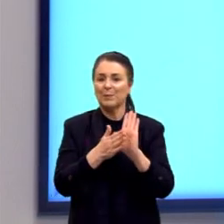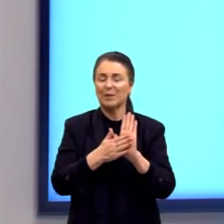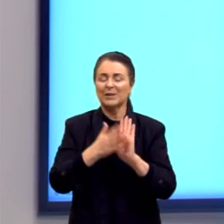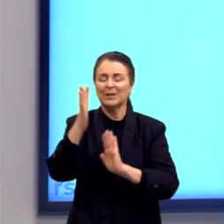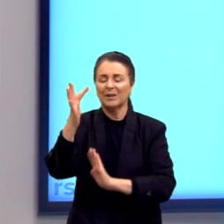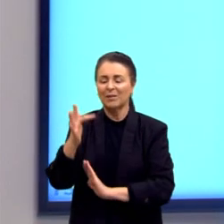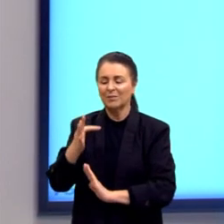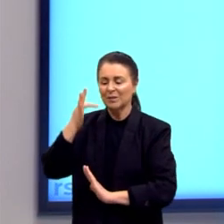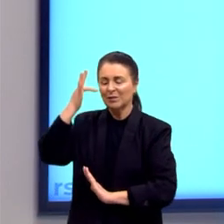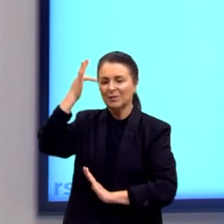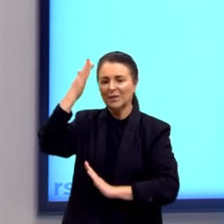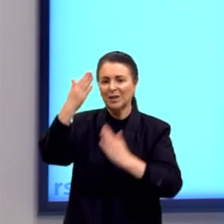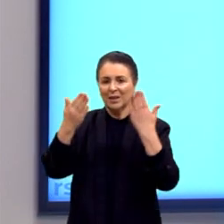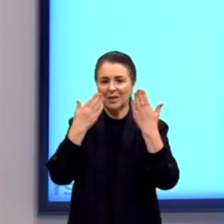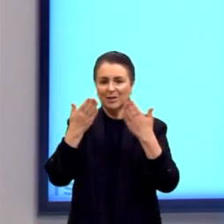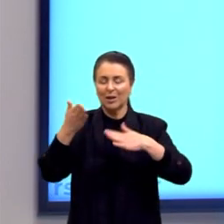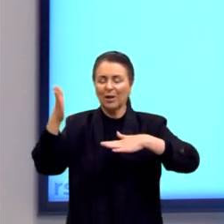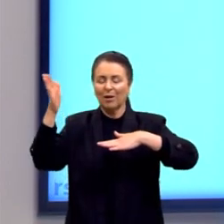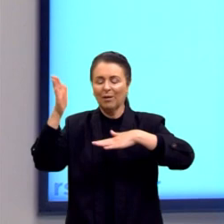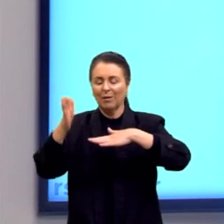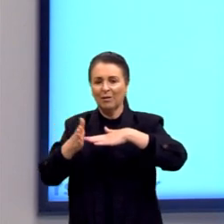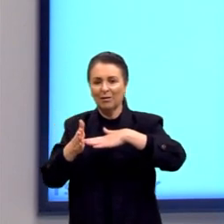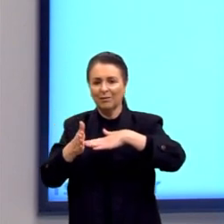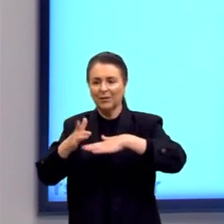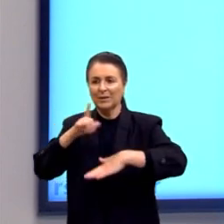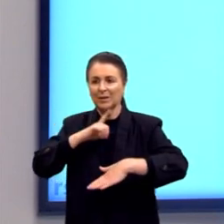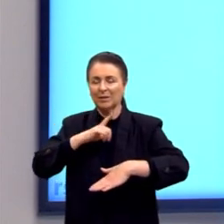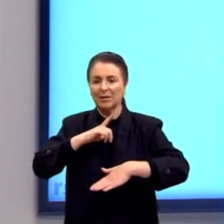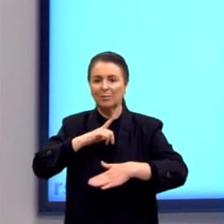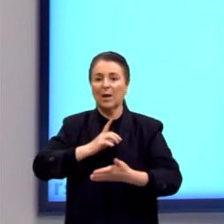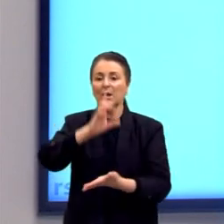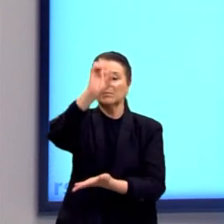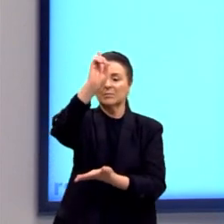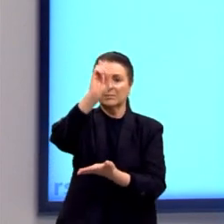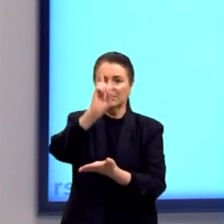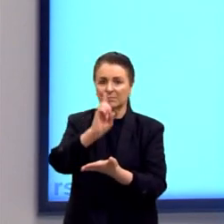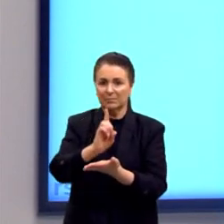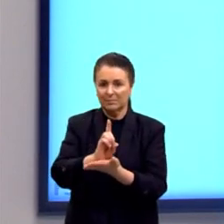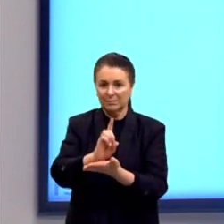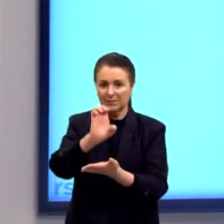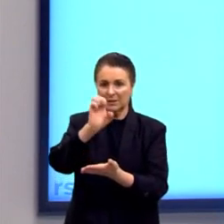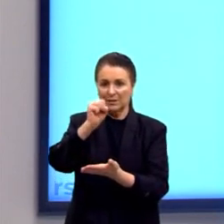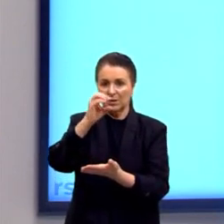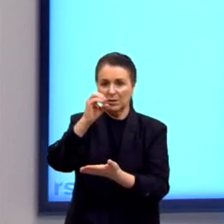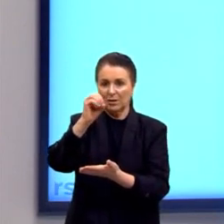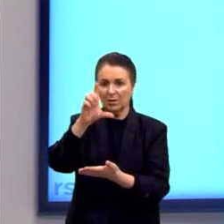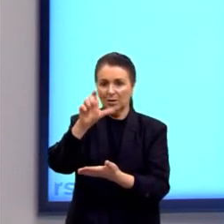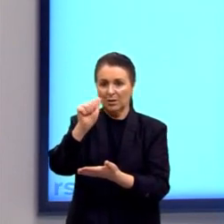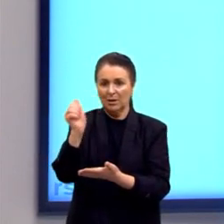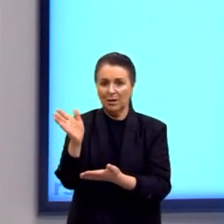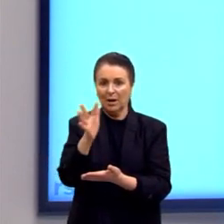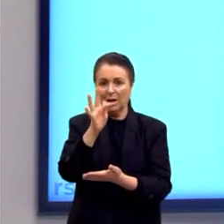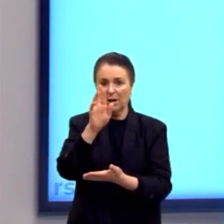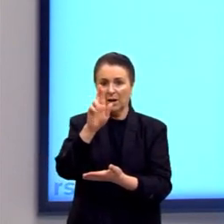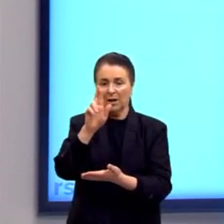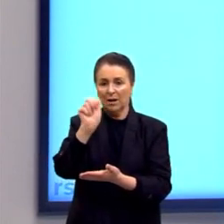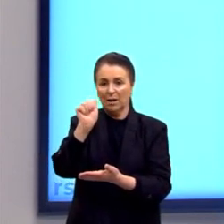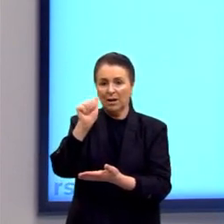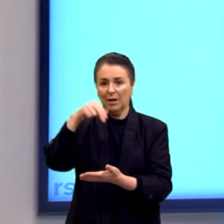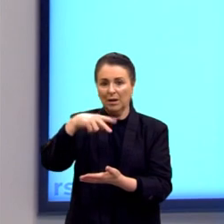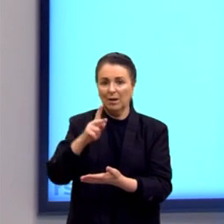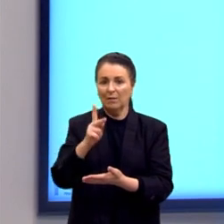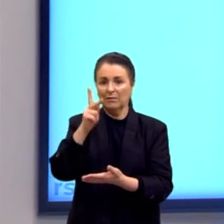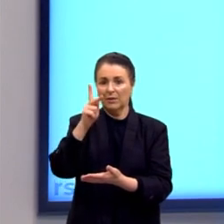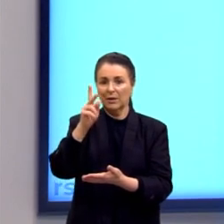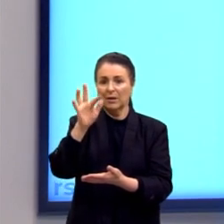contemporaneidade. Nós temos também aqui a escola de Frankfurt. É uma escola crítica. O que significa escola crítica?